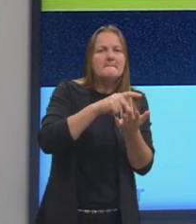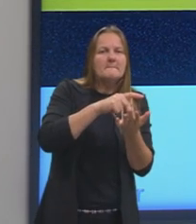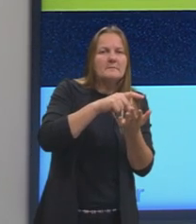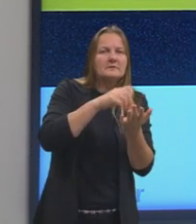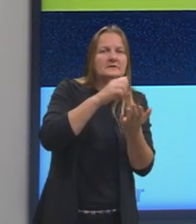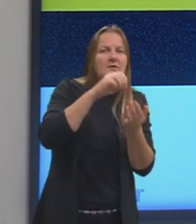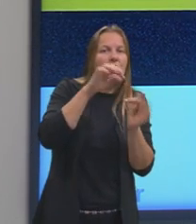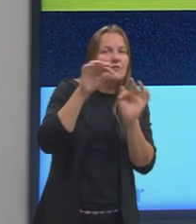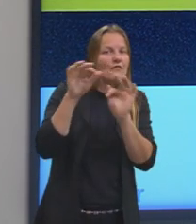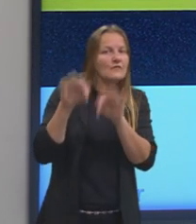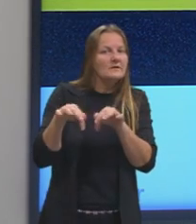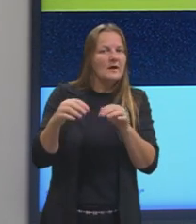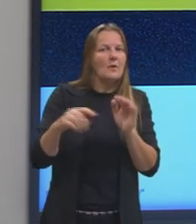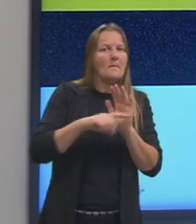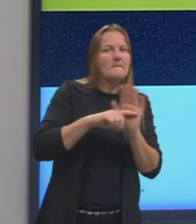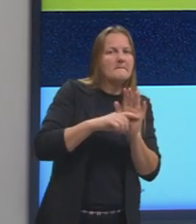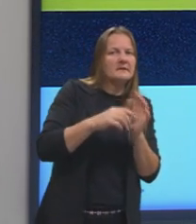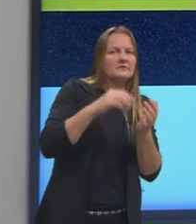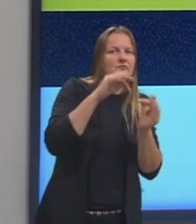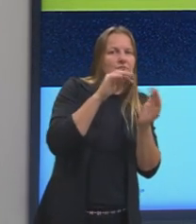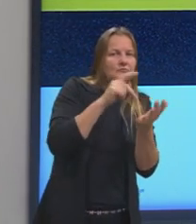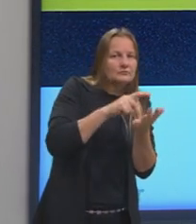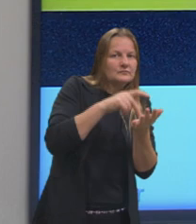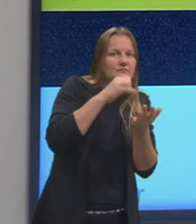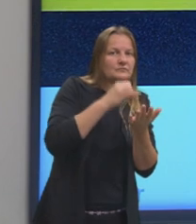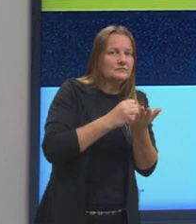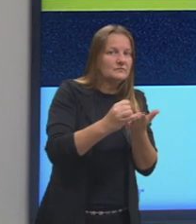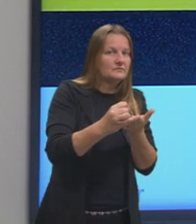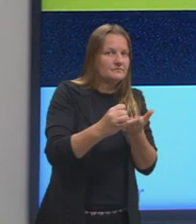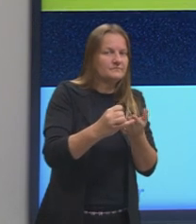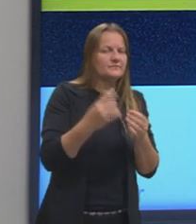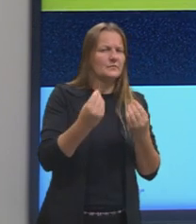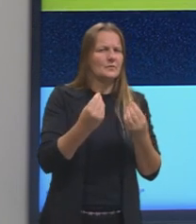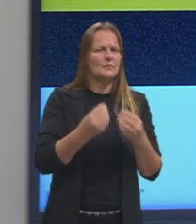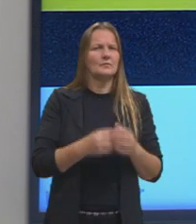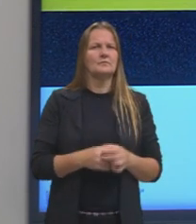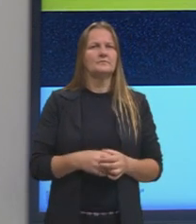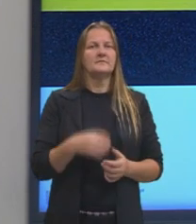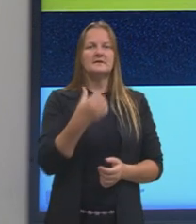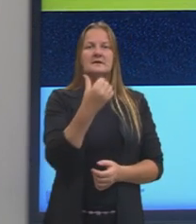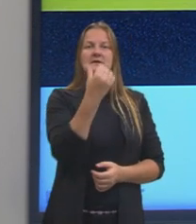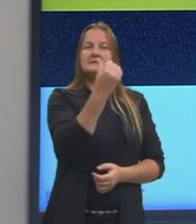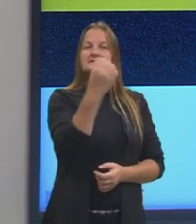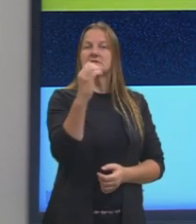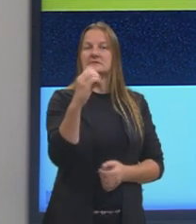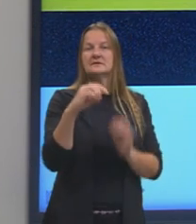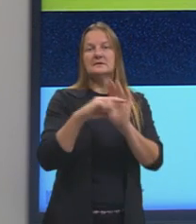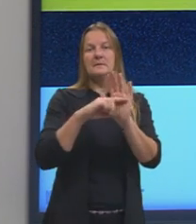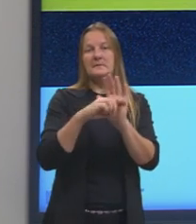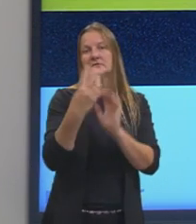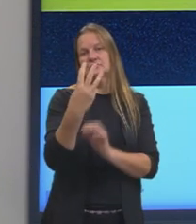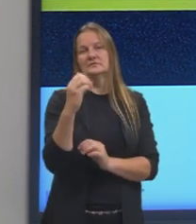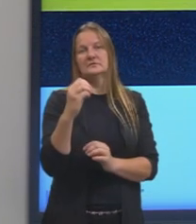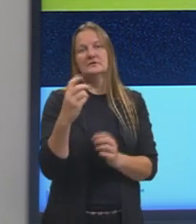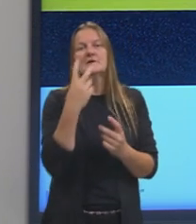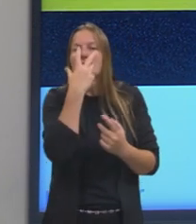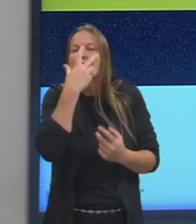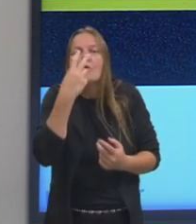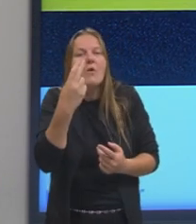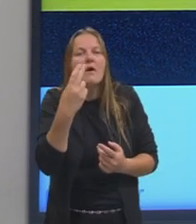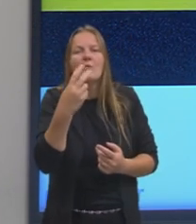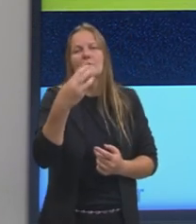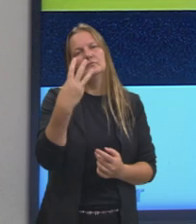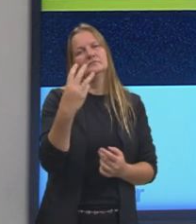menos a posição inicial, que vai ser justamente 60 menos 30 igual a 30 quilômetros.